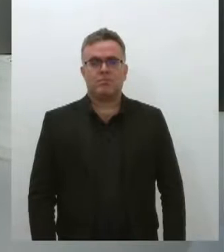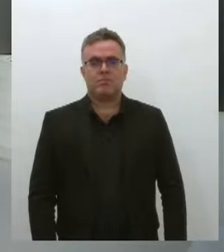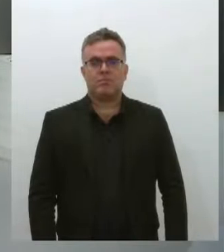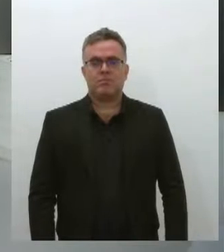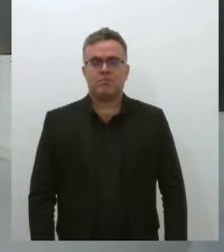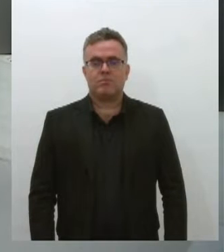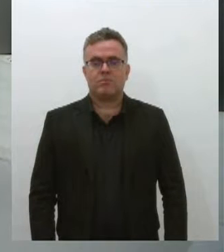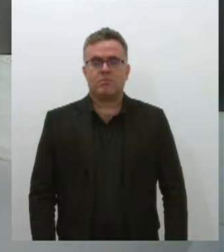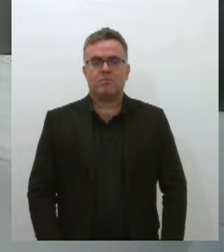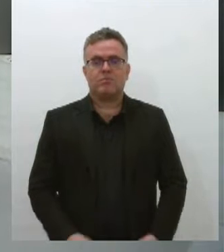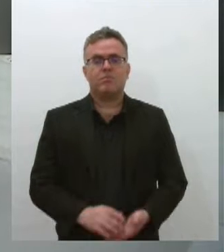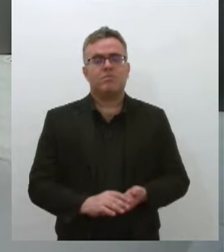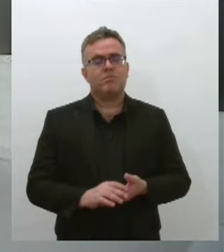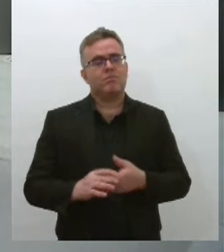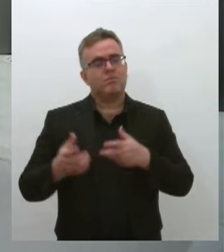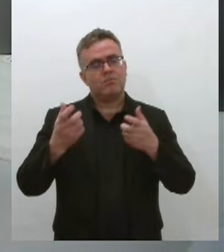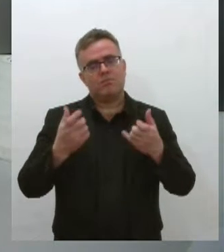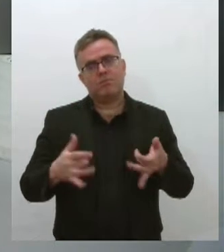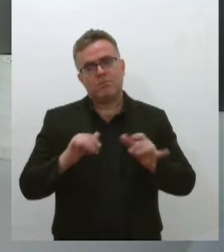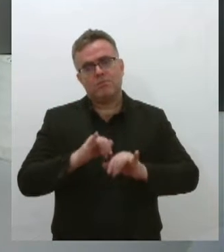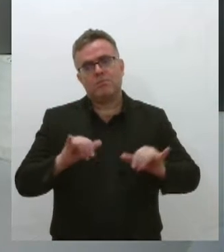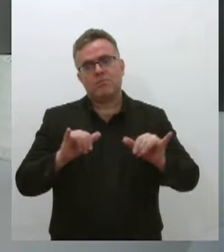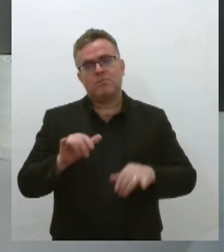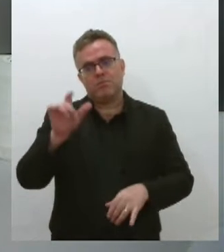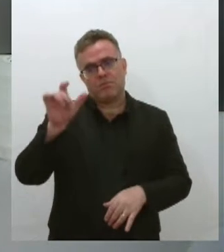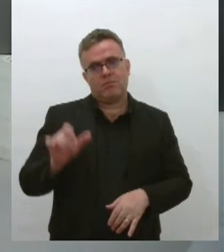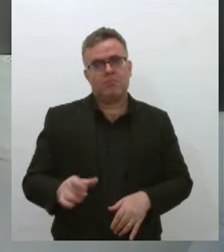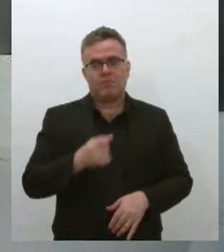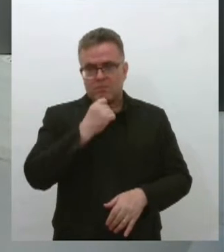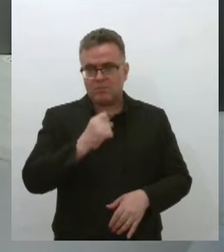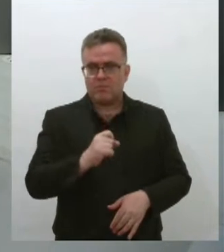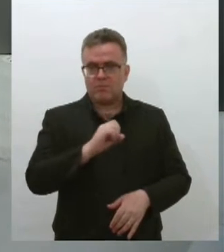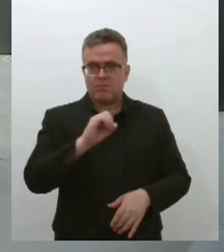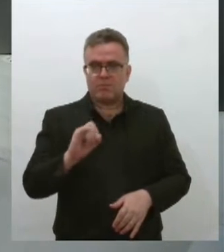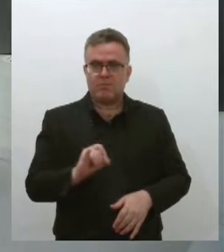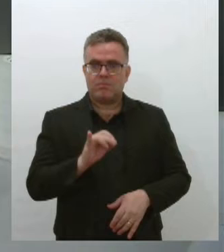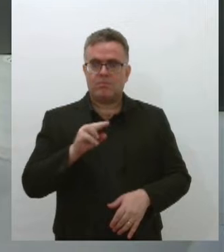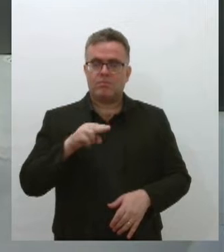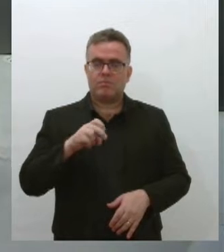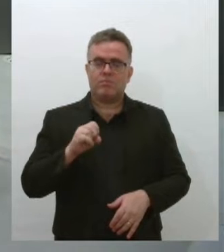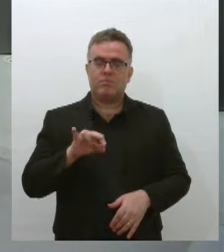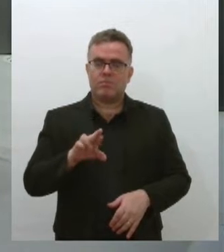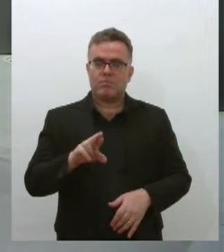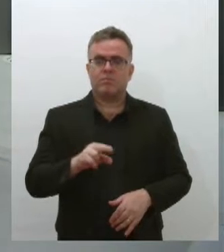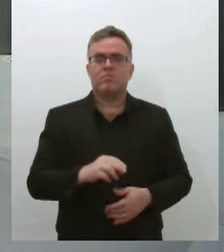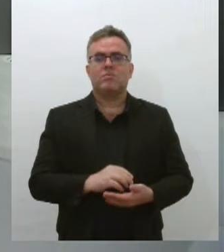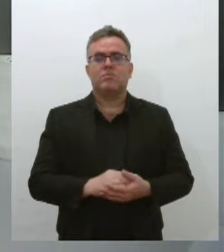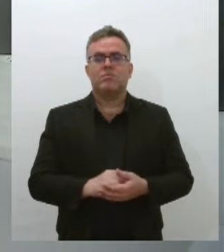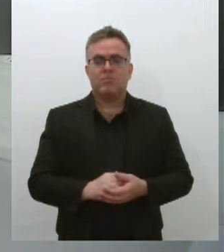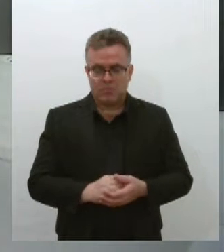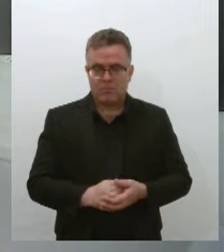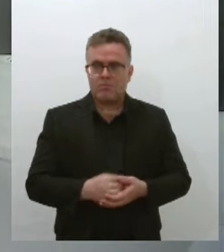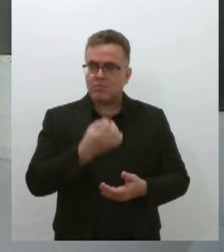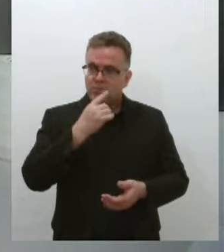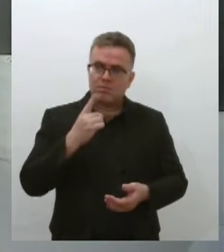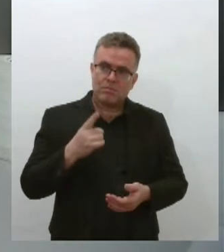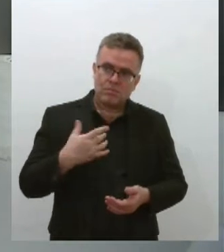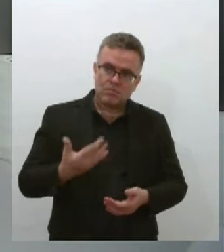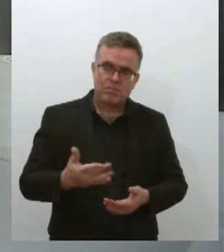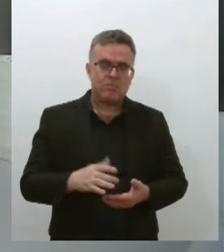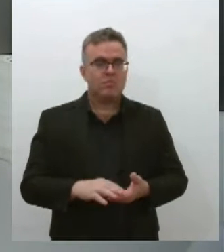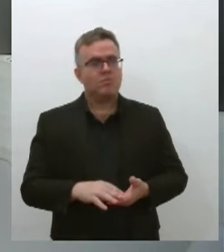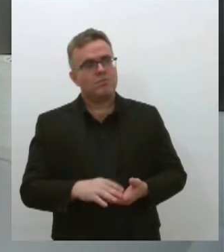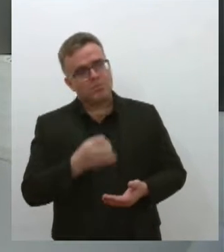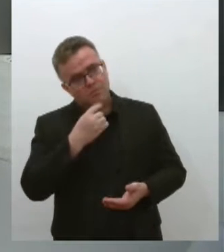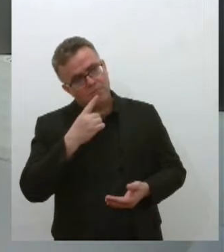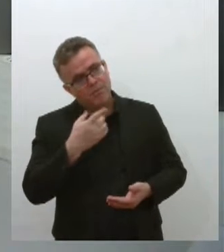E quem traz as informações para a gente direto da redação da agência é o jornalista Júnior Matos. Bom dia, Júnior. Muito bom